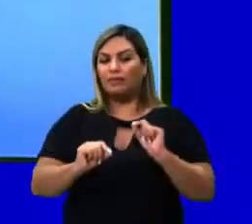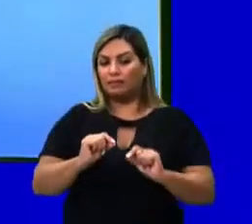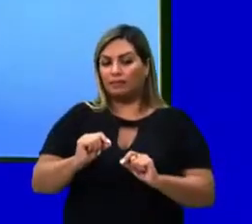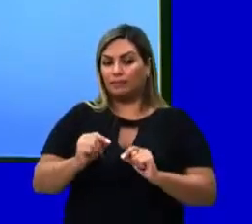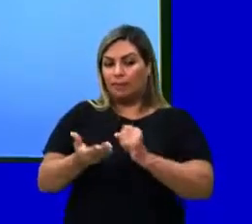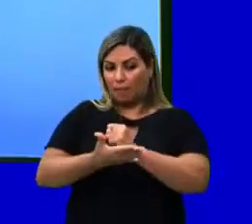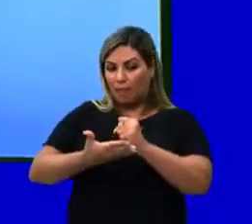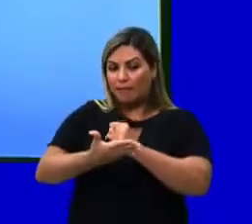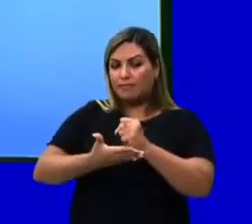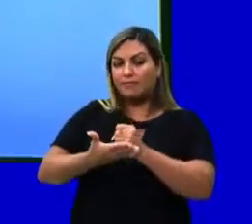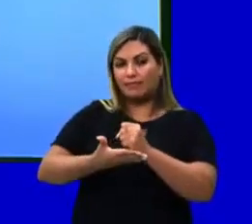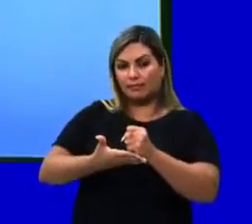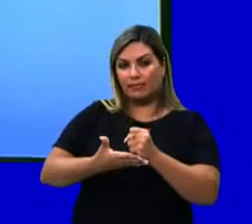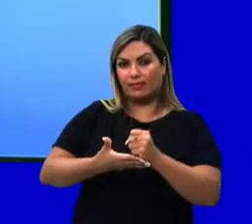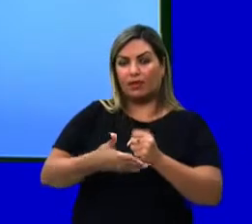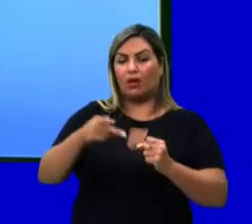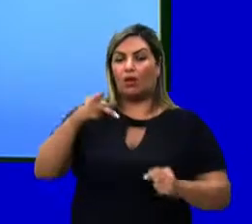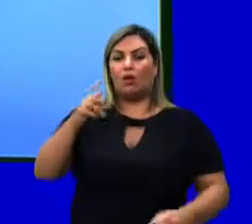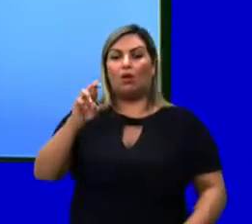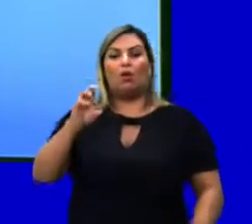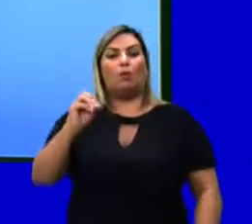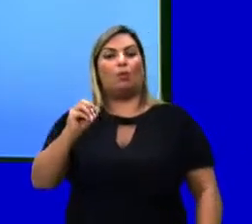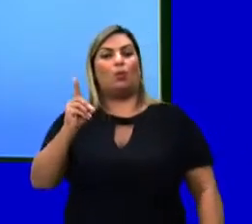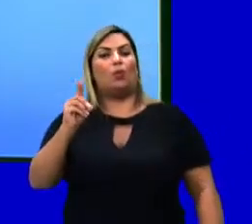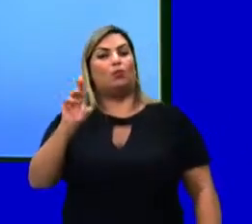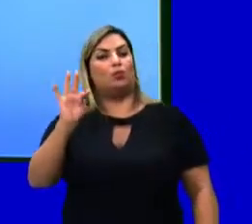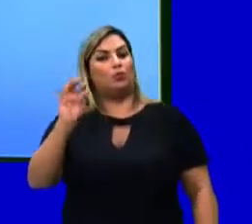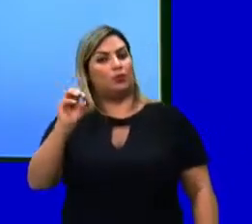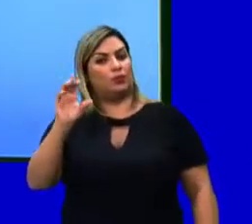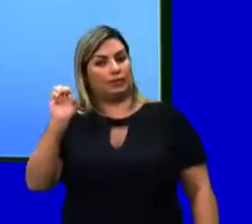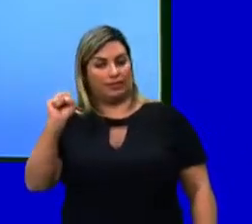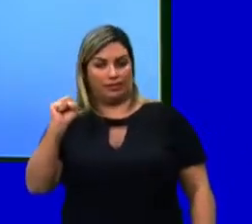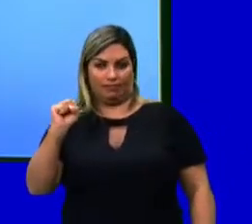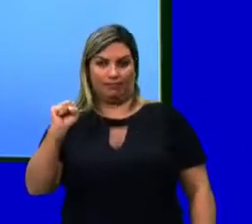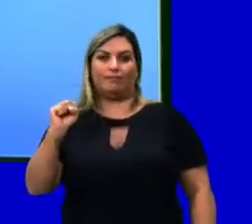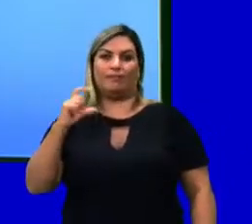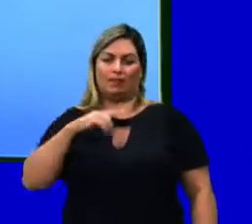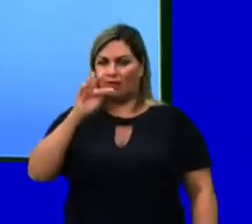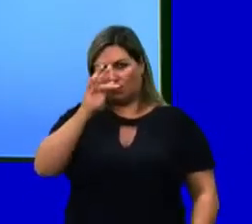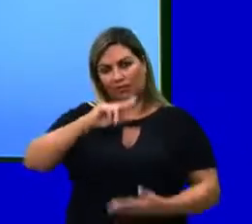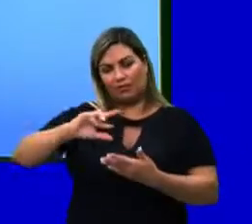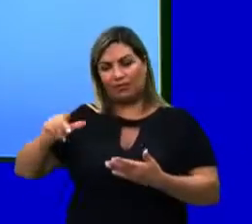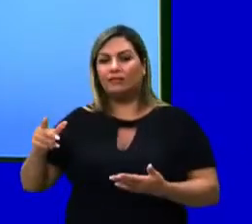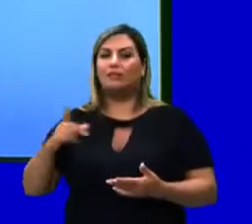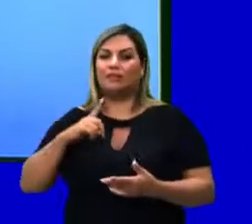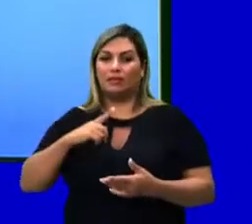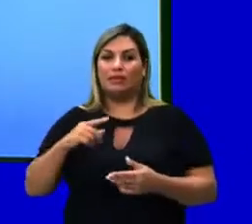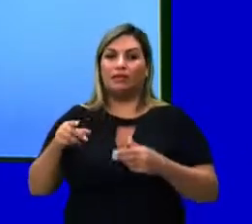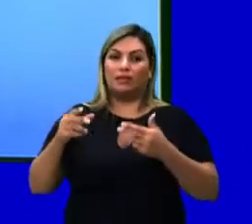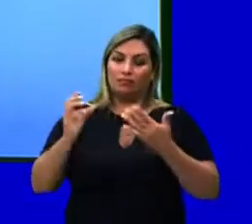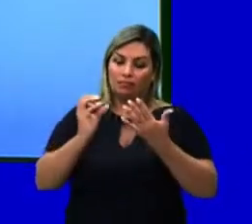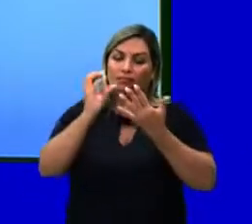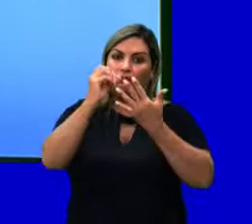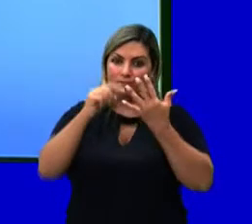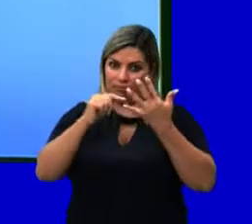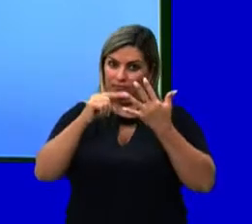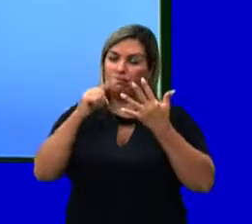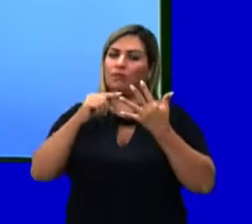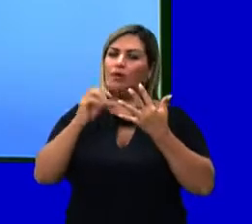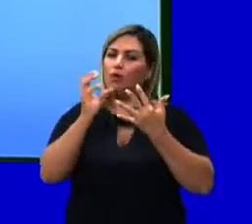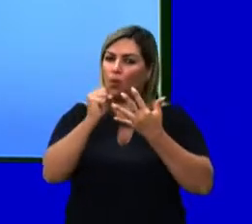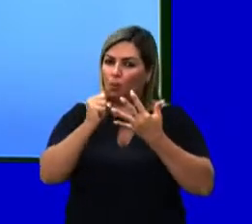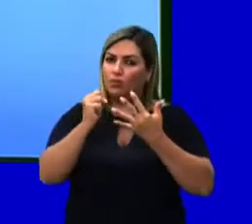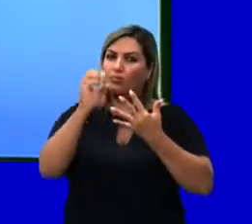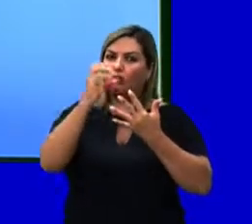Quem está lá na base? Os produtores. Depois, nós temos os diversos e diferentes consumidores, a